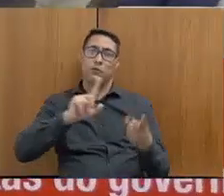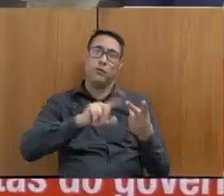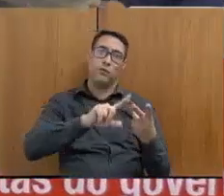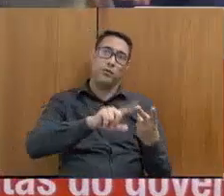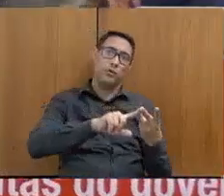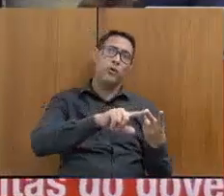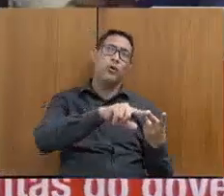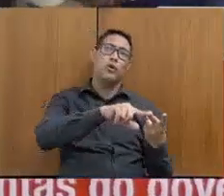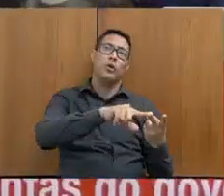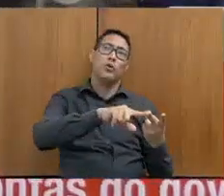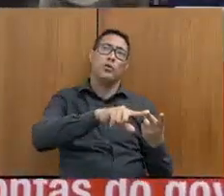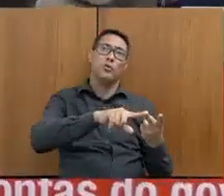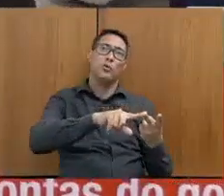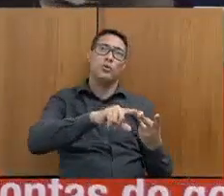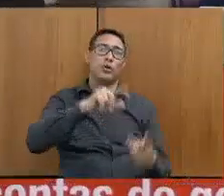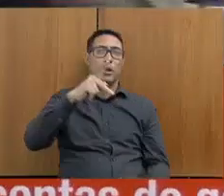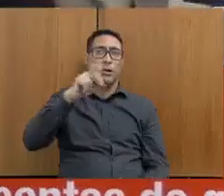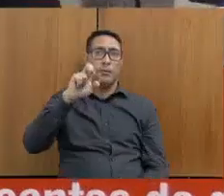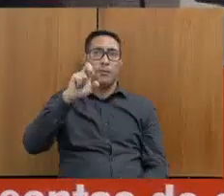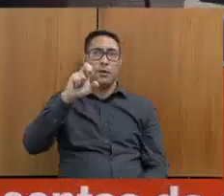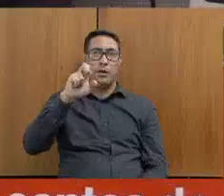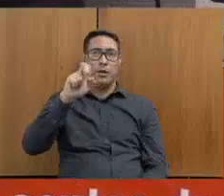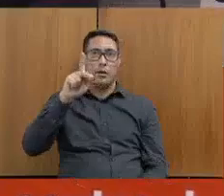e dizer, secretário,